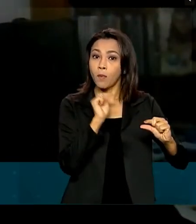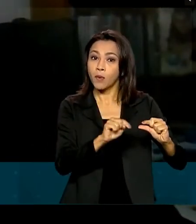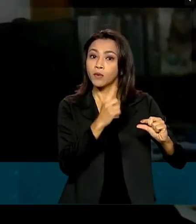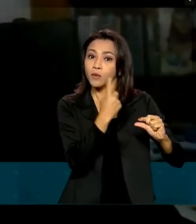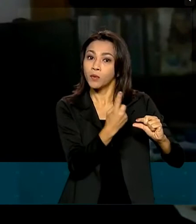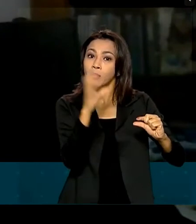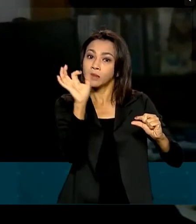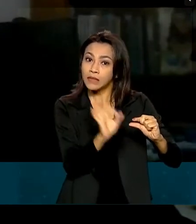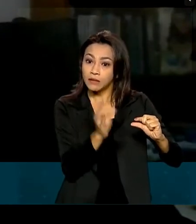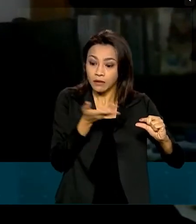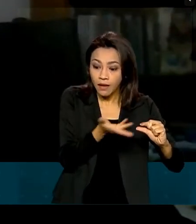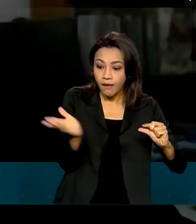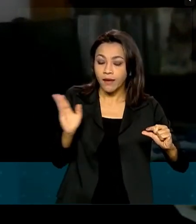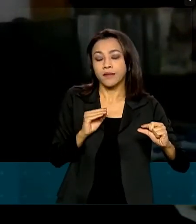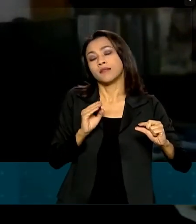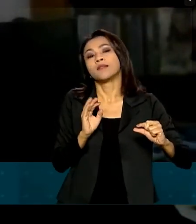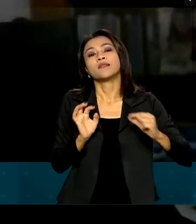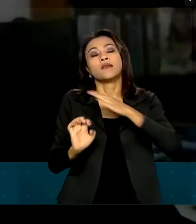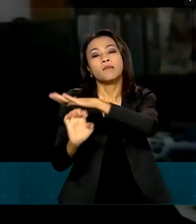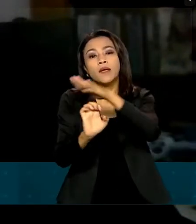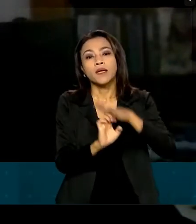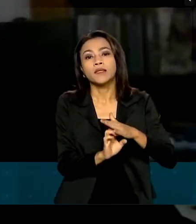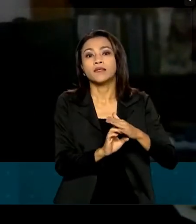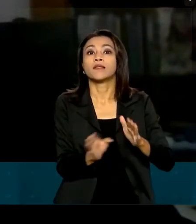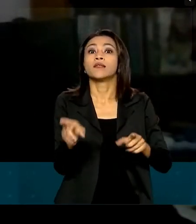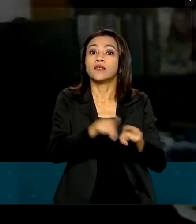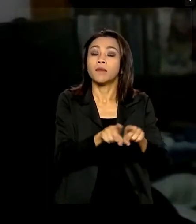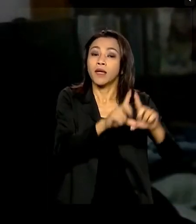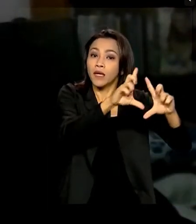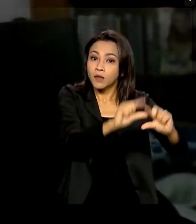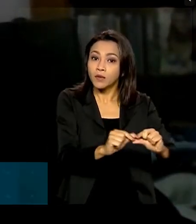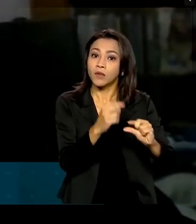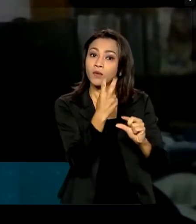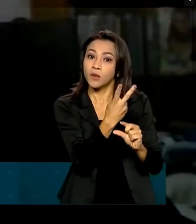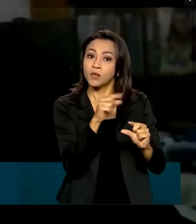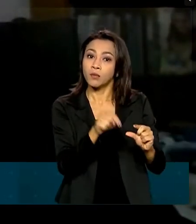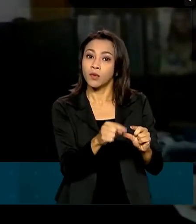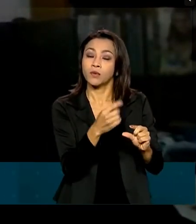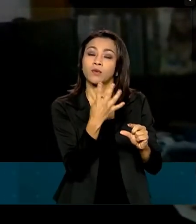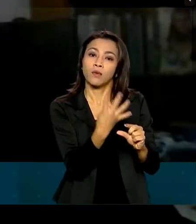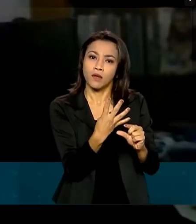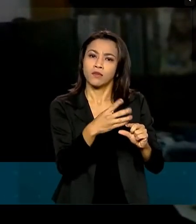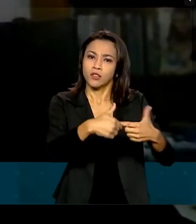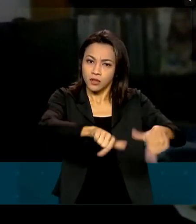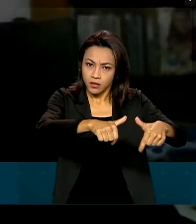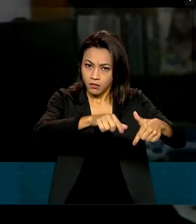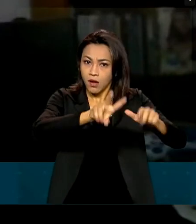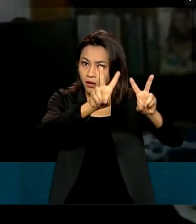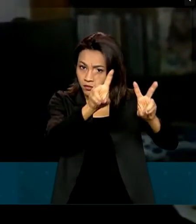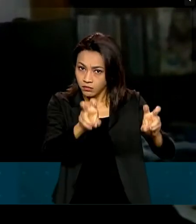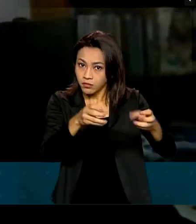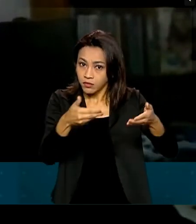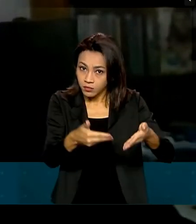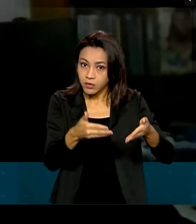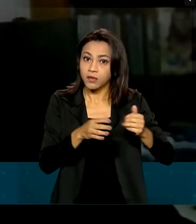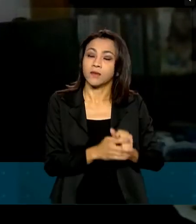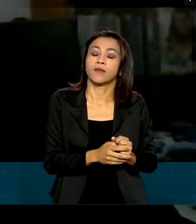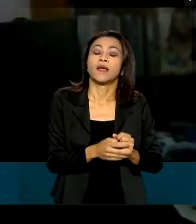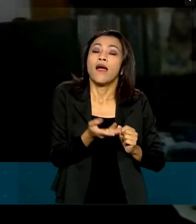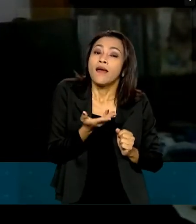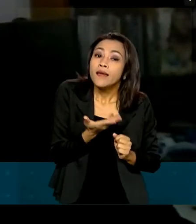empresas e uma redução de apenas 2,4% dos pós-trabalho foi diretamente